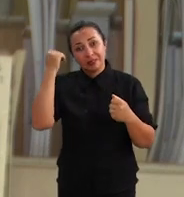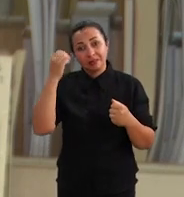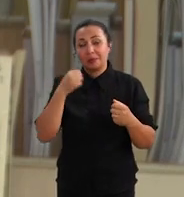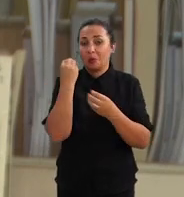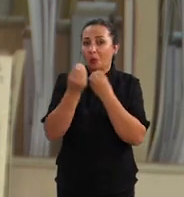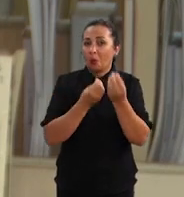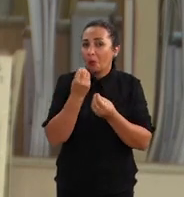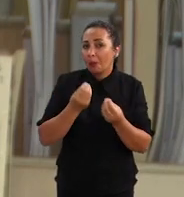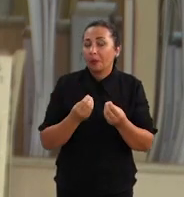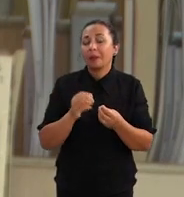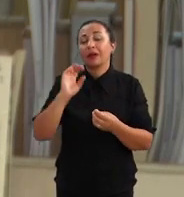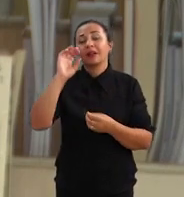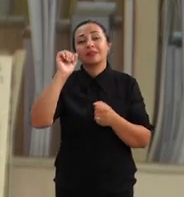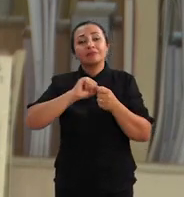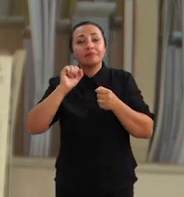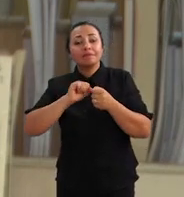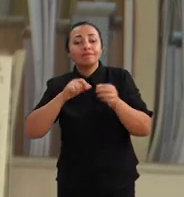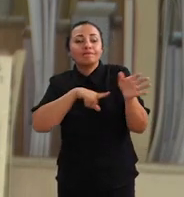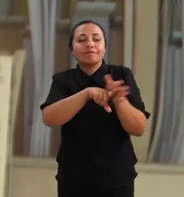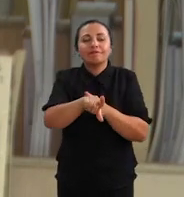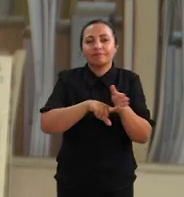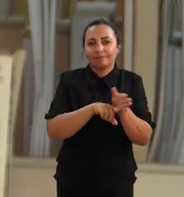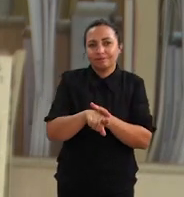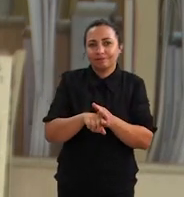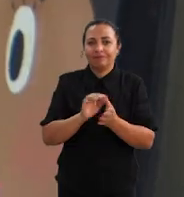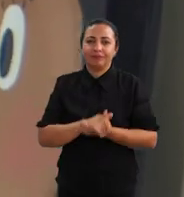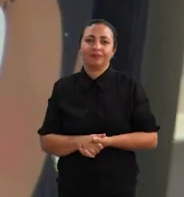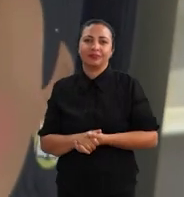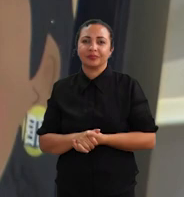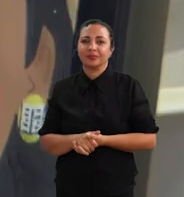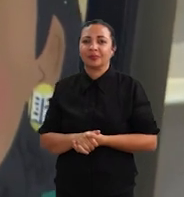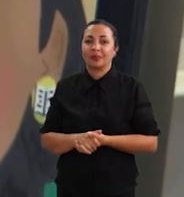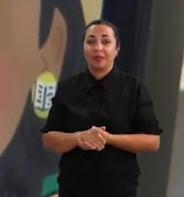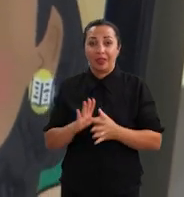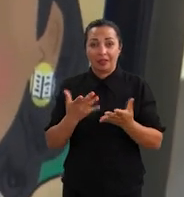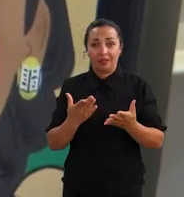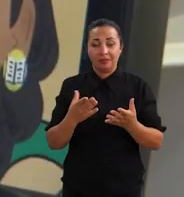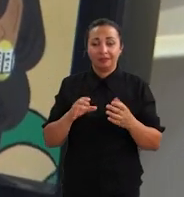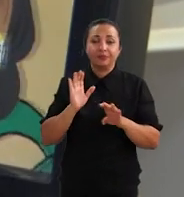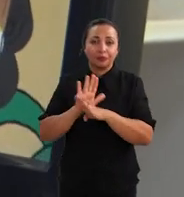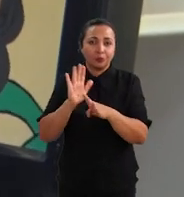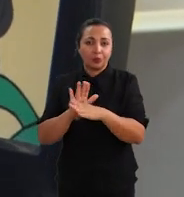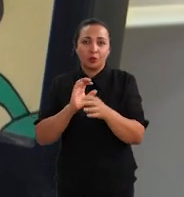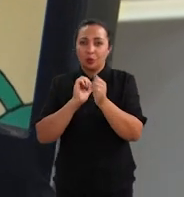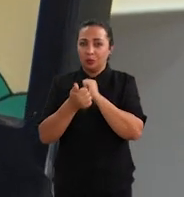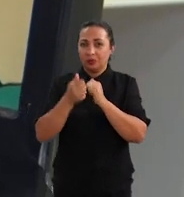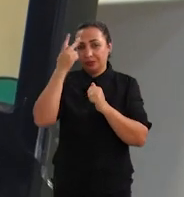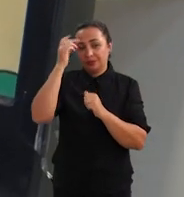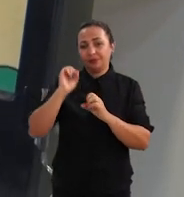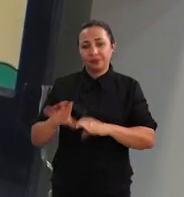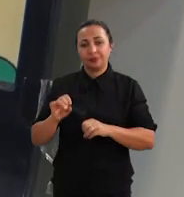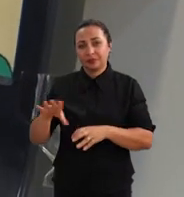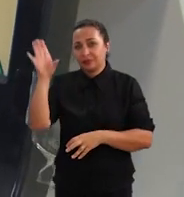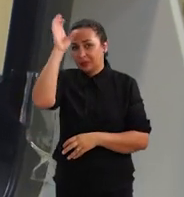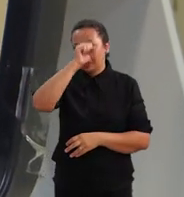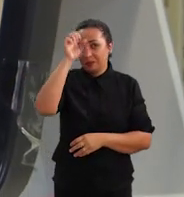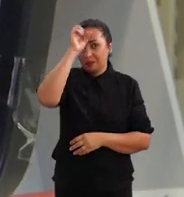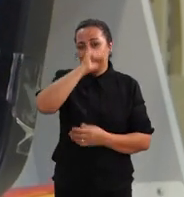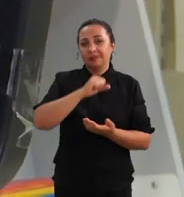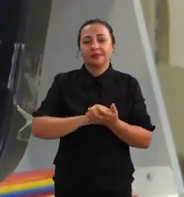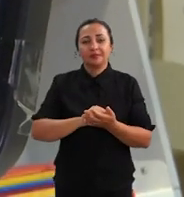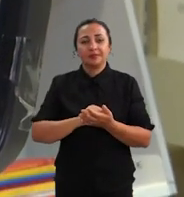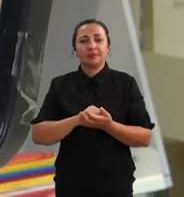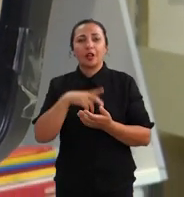eles têm que saber como é que funciona esse processo de pesquisa. As contribuições desse jogo para o processo de ensino-aprendizagem